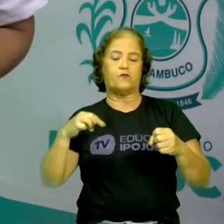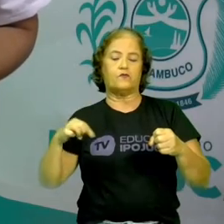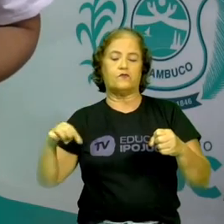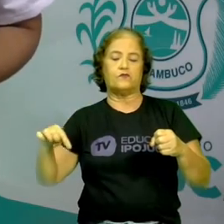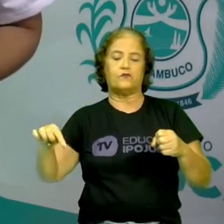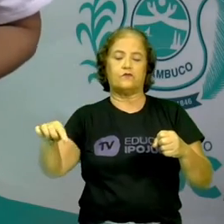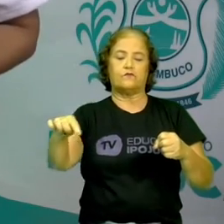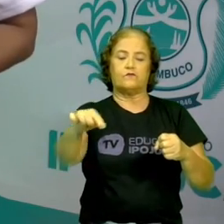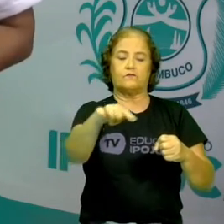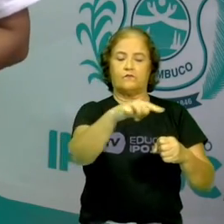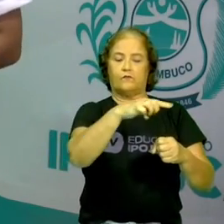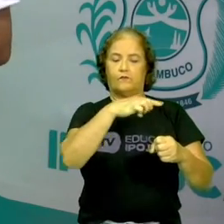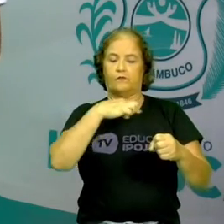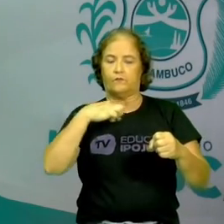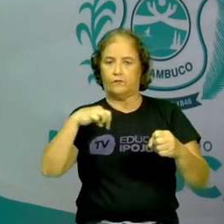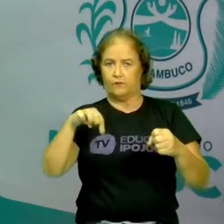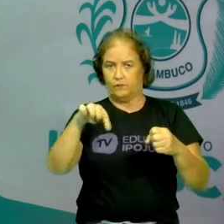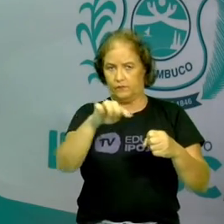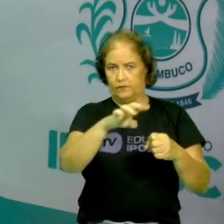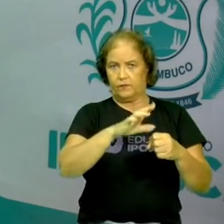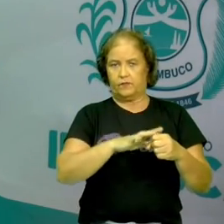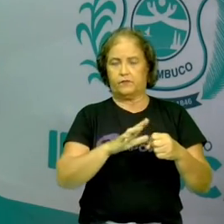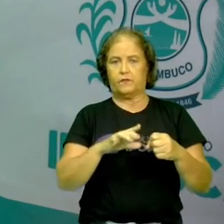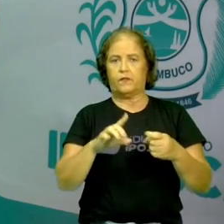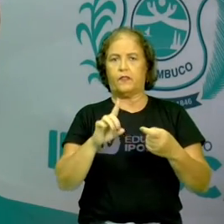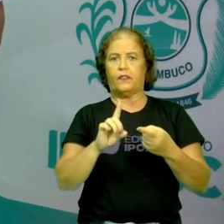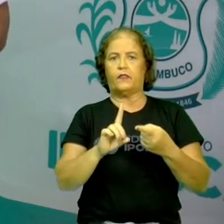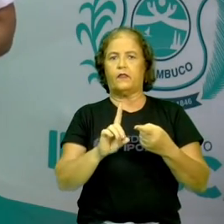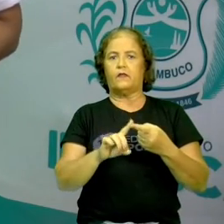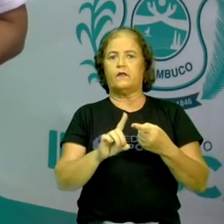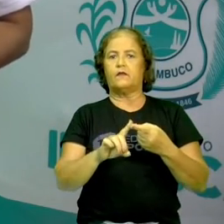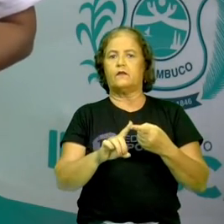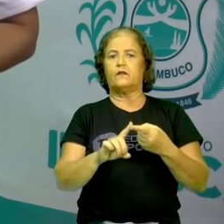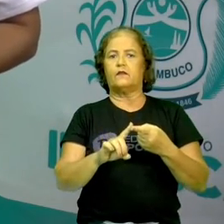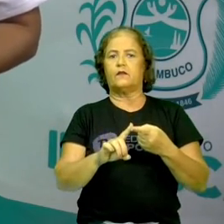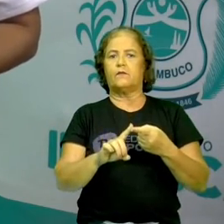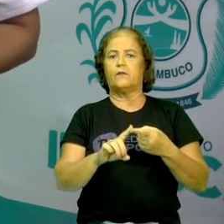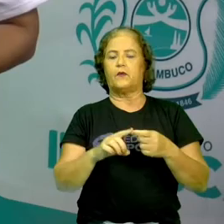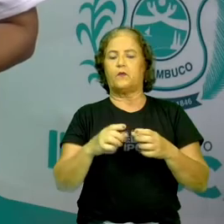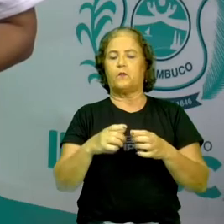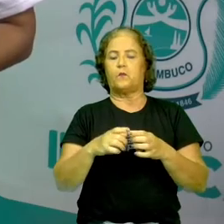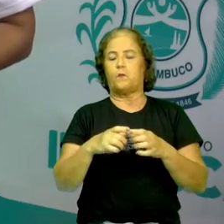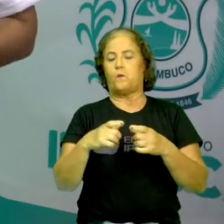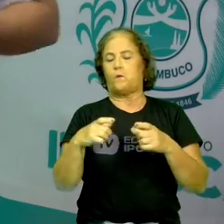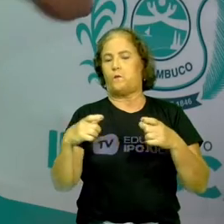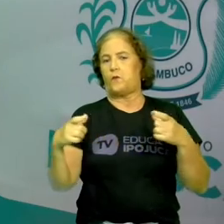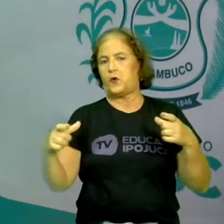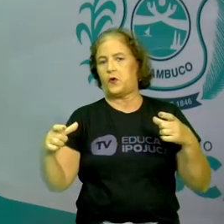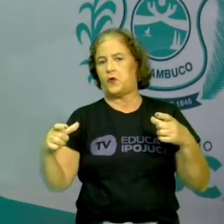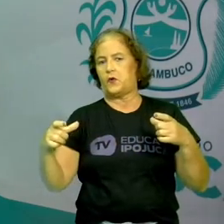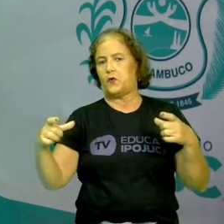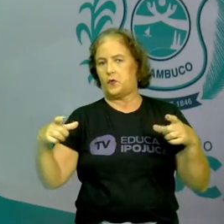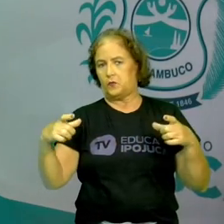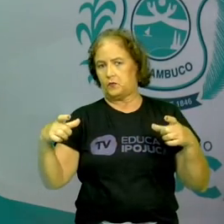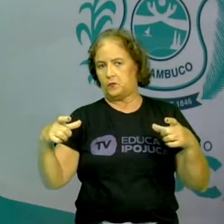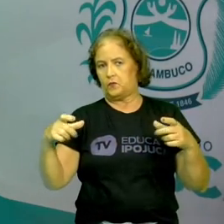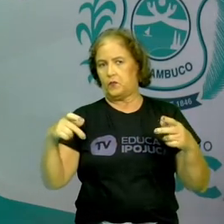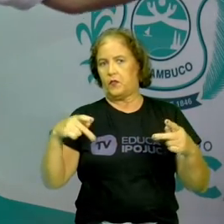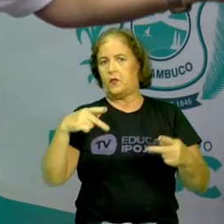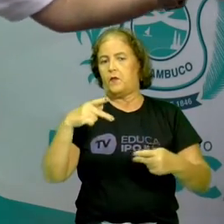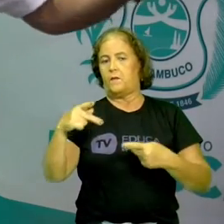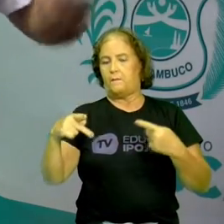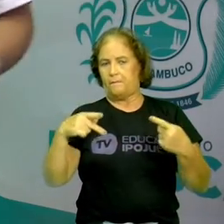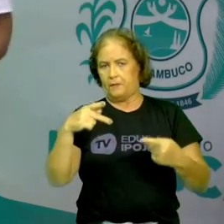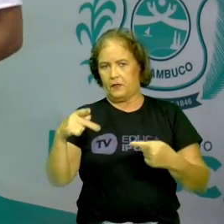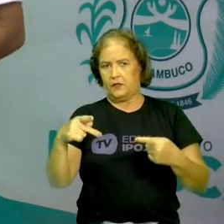depois desse cinturão. Além disso, eles são os maiores planetas do Sistema Solar. Então, são os maiores mesmo,